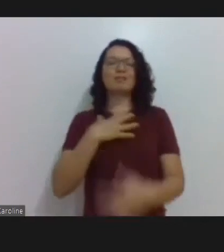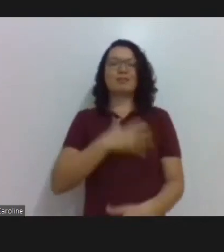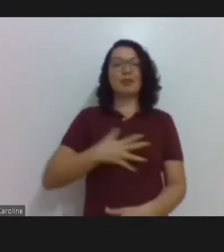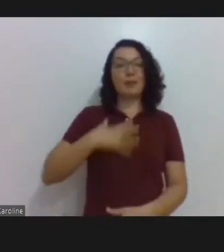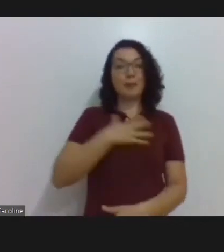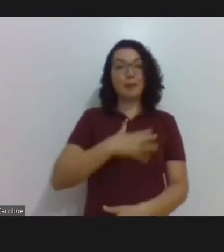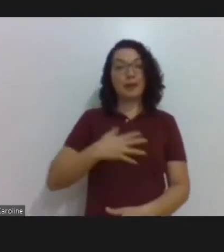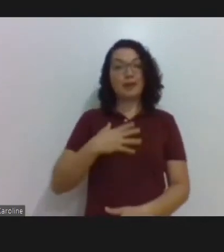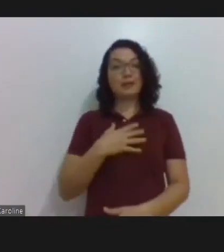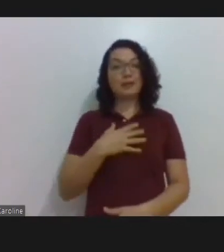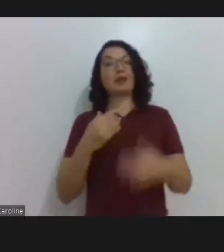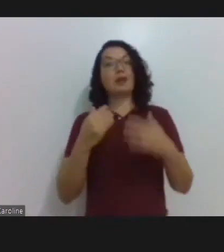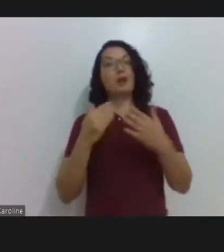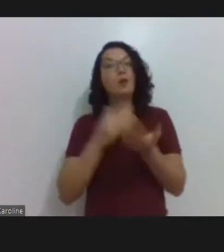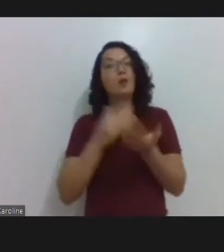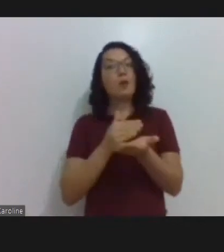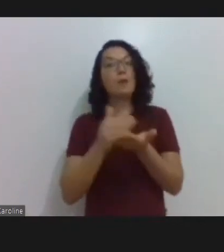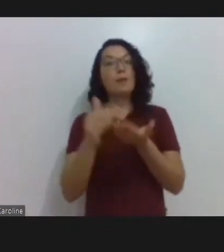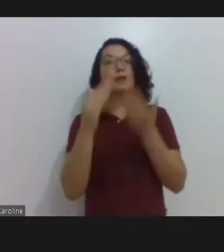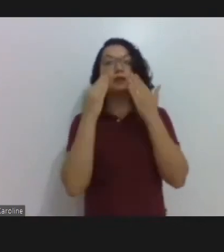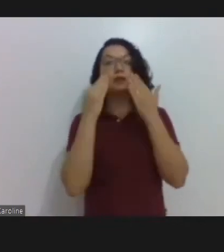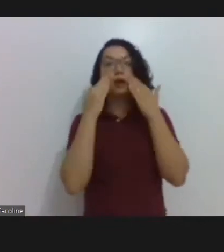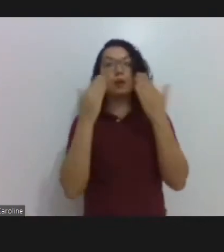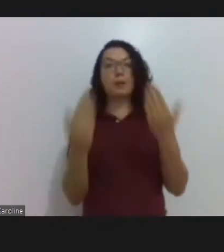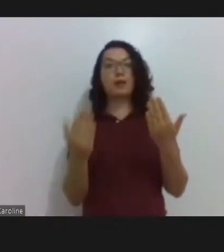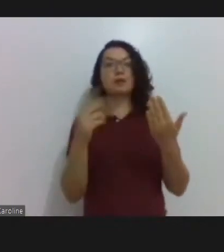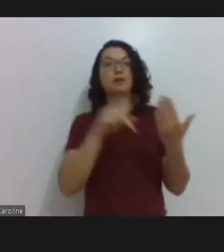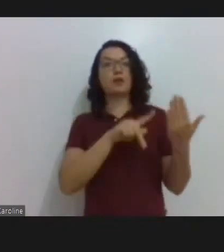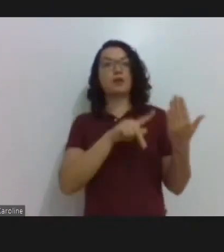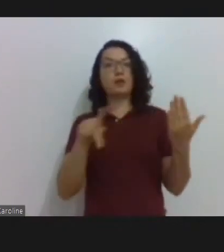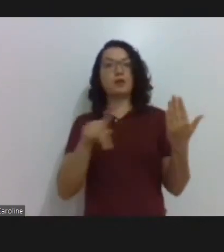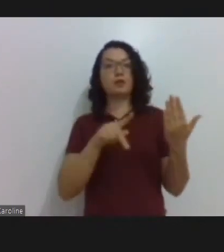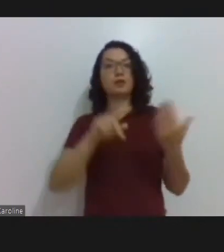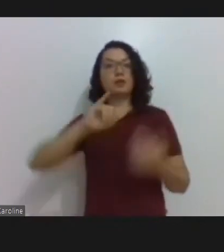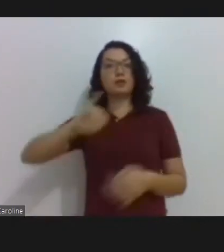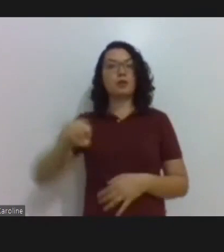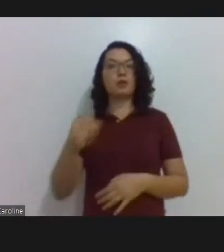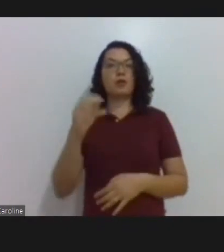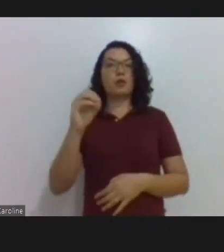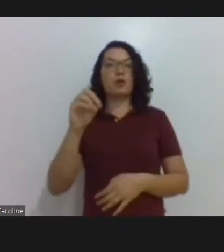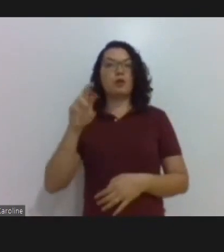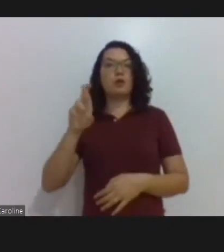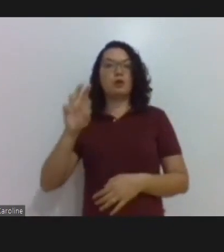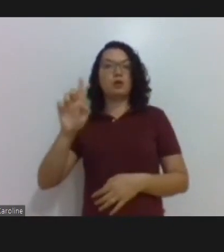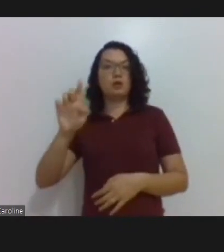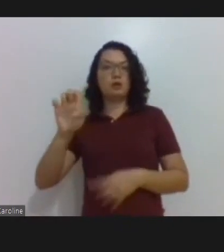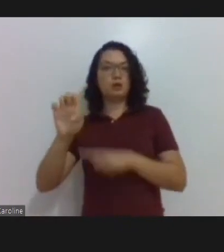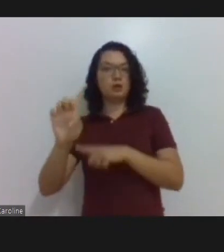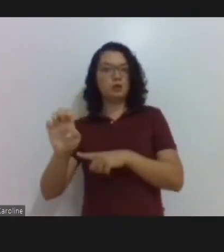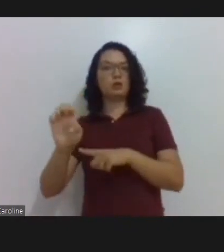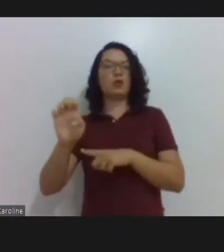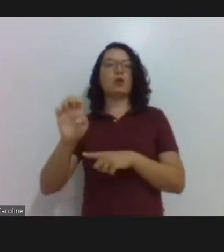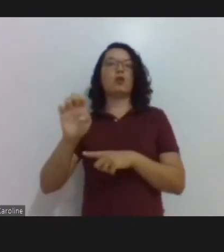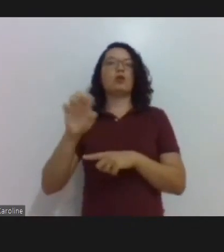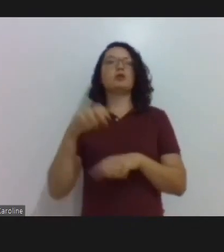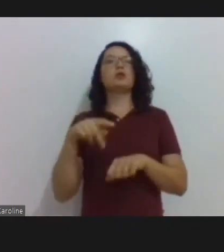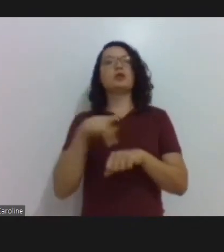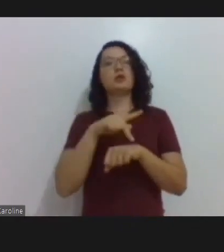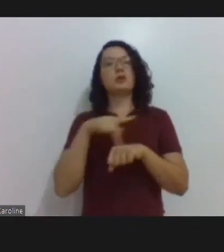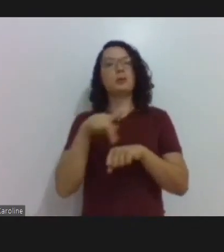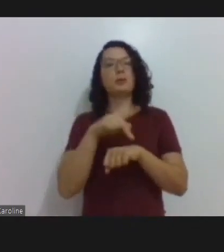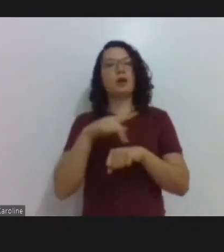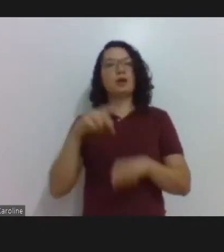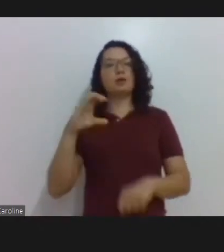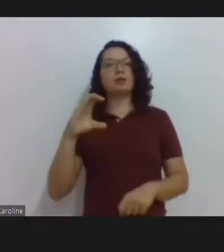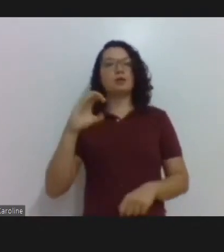começando pelo professor Jorge Hernan Salazar Trujillo, da UNAU, Colômbia, será o primeiro a